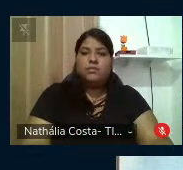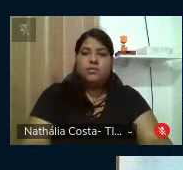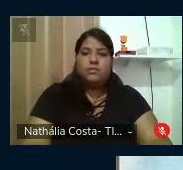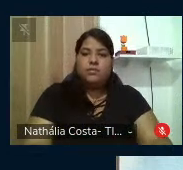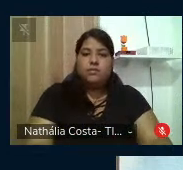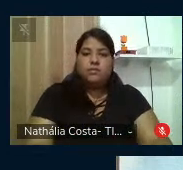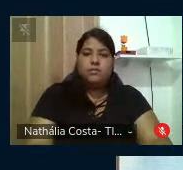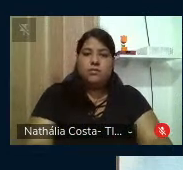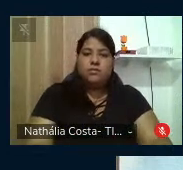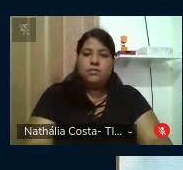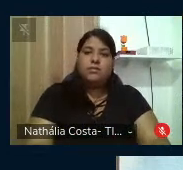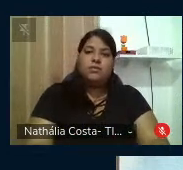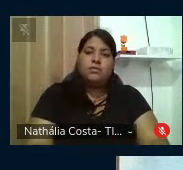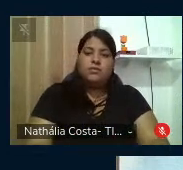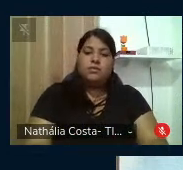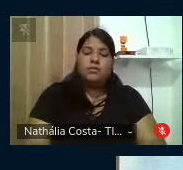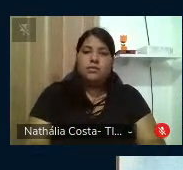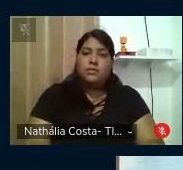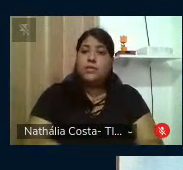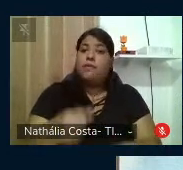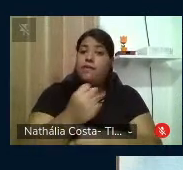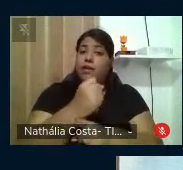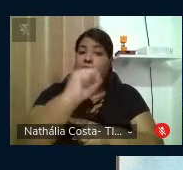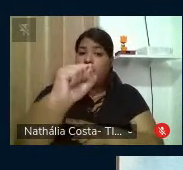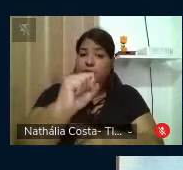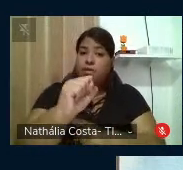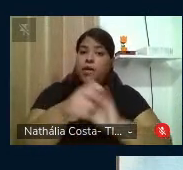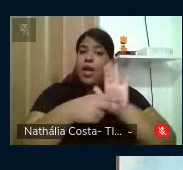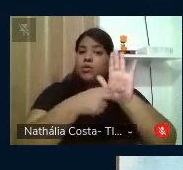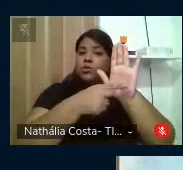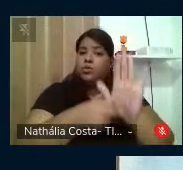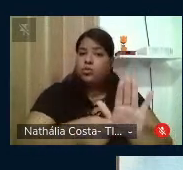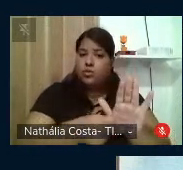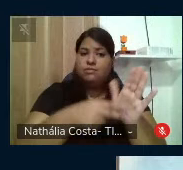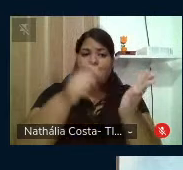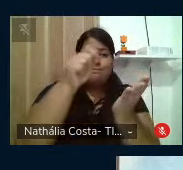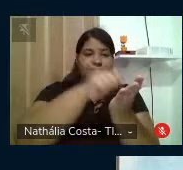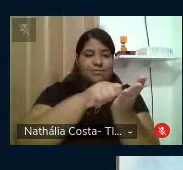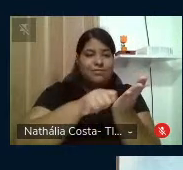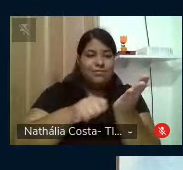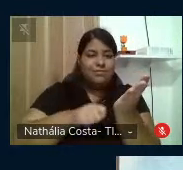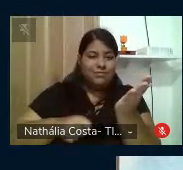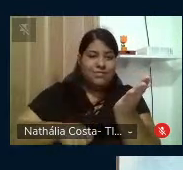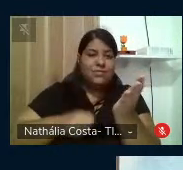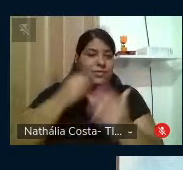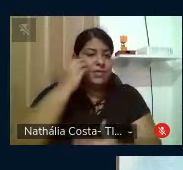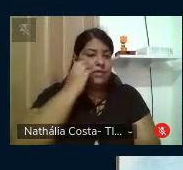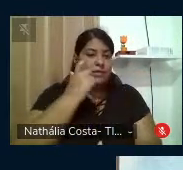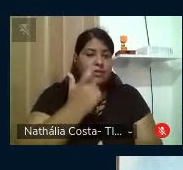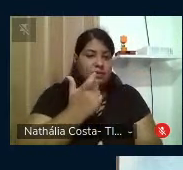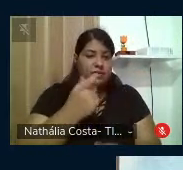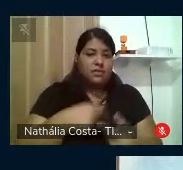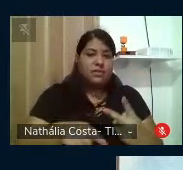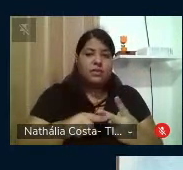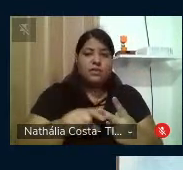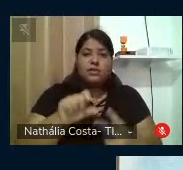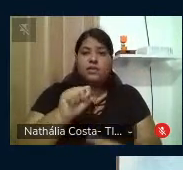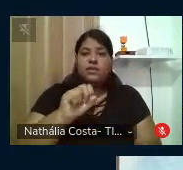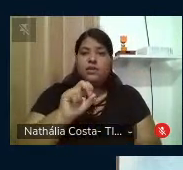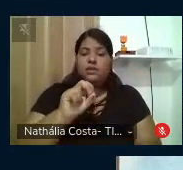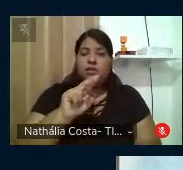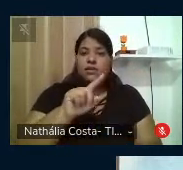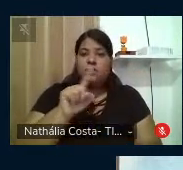assumimos o que constatamos nos escritos de Freire, Souza, Castro,